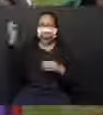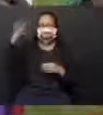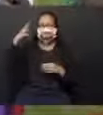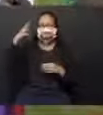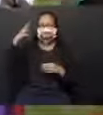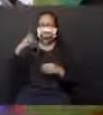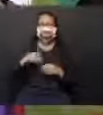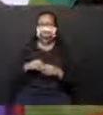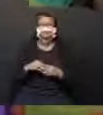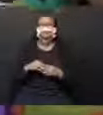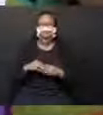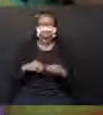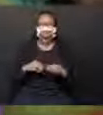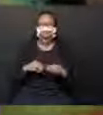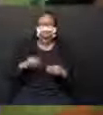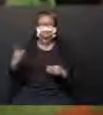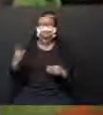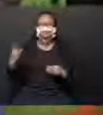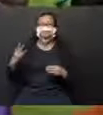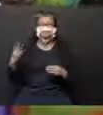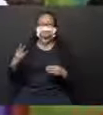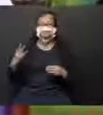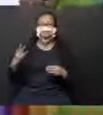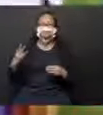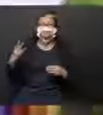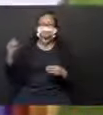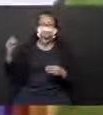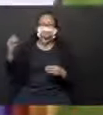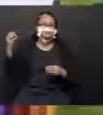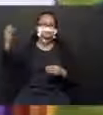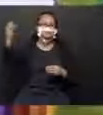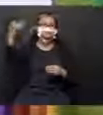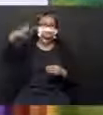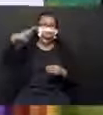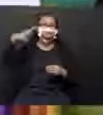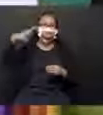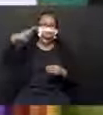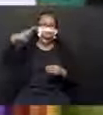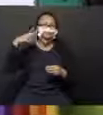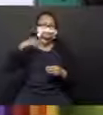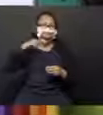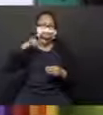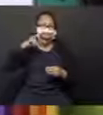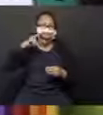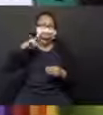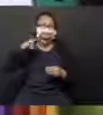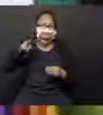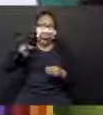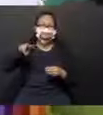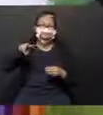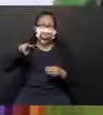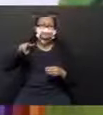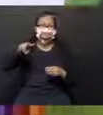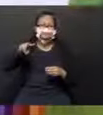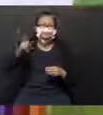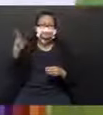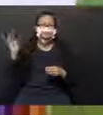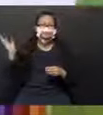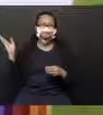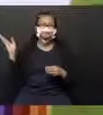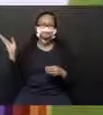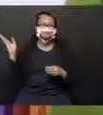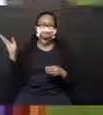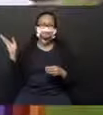a terceira condição, uma fonte de luz. Vocês estão vendo detetives do segundo ano? Eu não